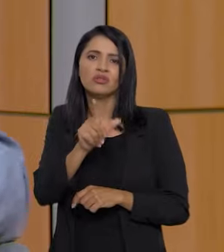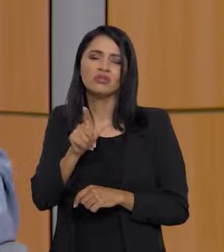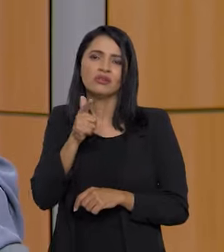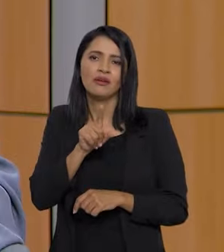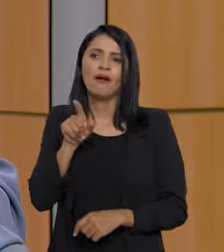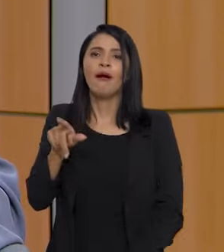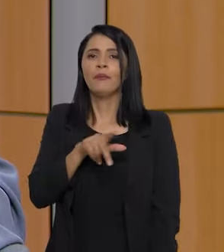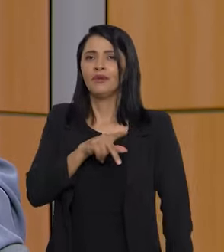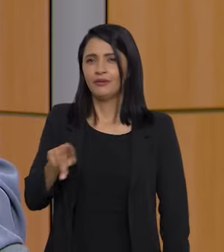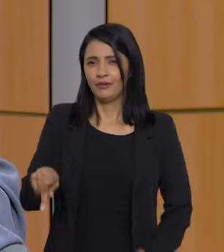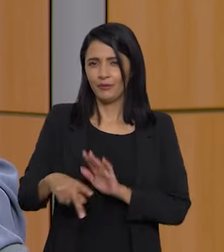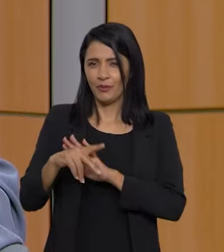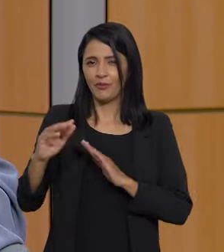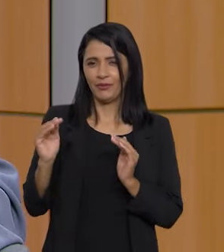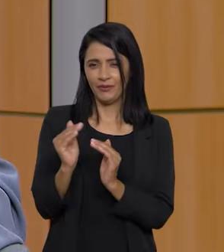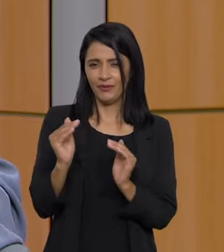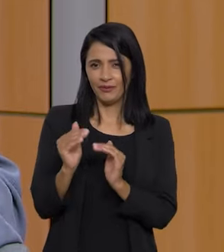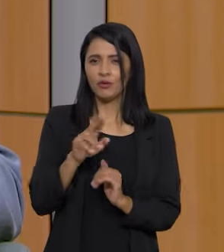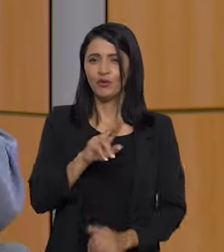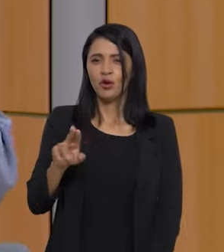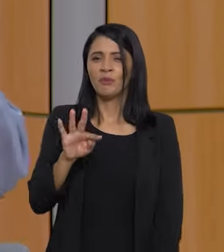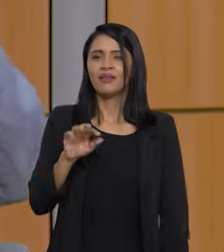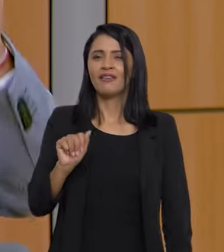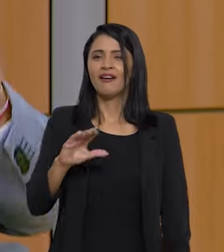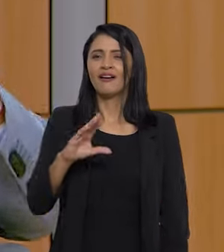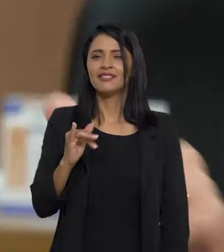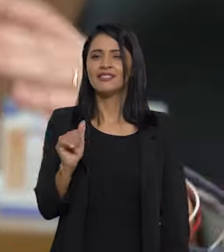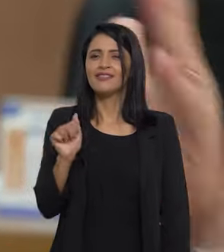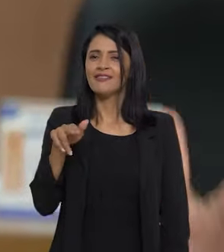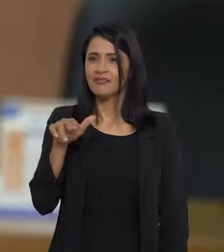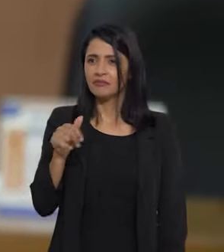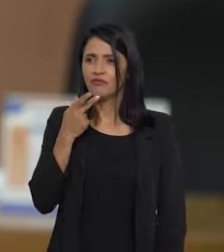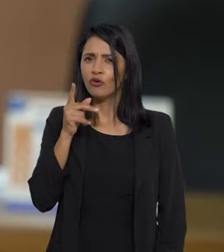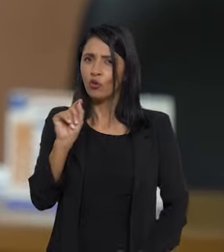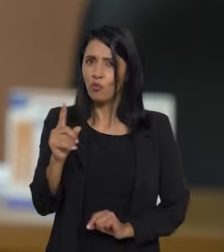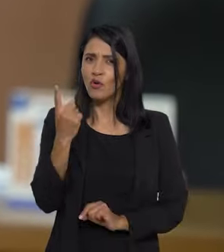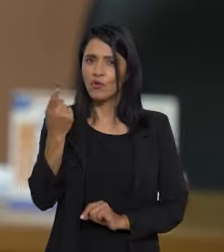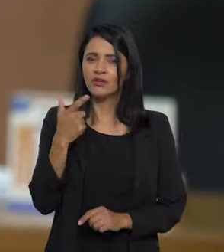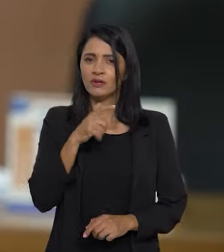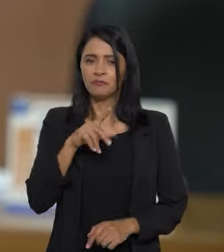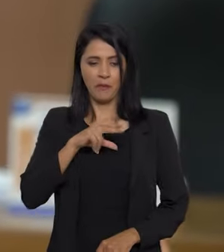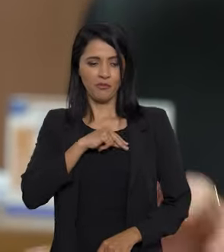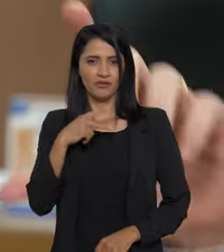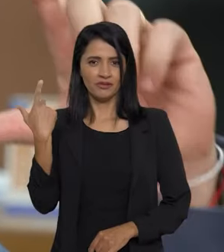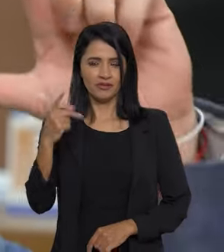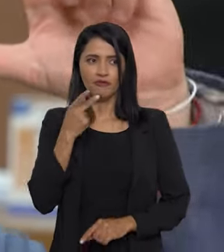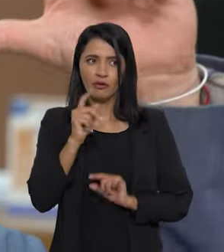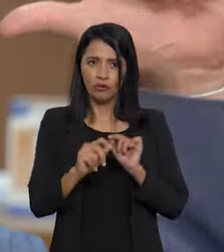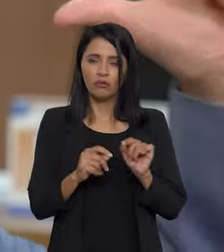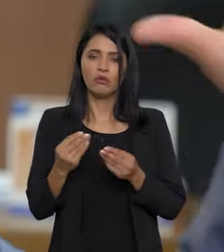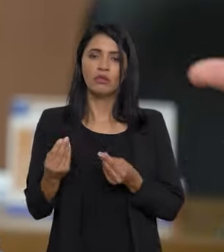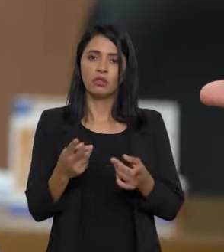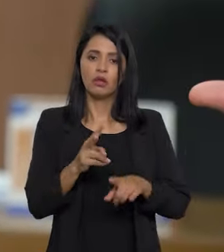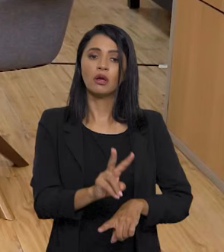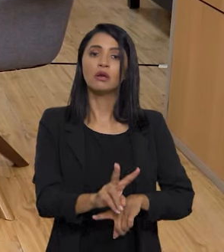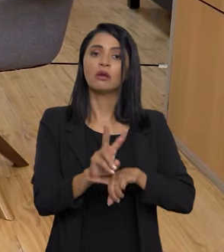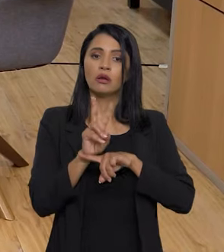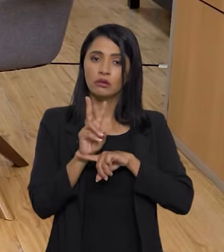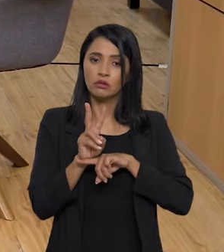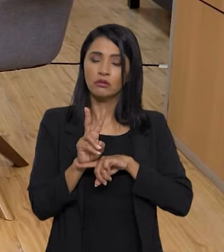presidenta do Banco do Brasil, a Tarsiana, ela falou uma coisa na posse dela que eu nunca me esqueço. Ela diz, dar crédito